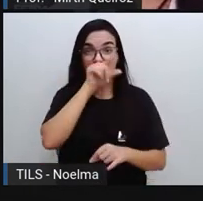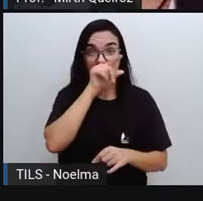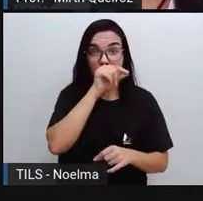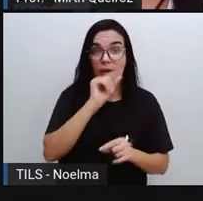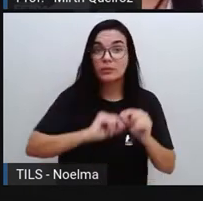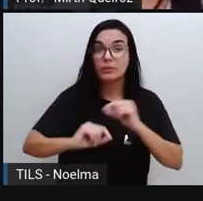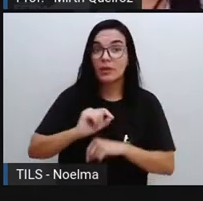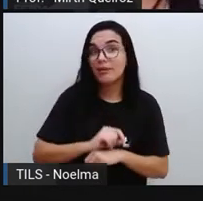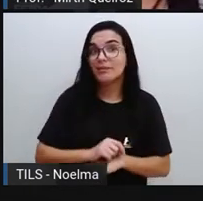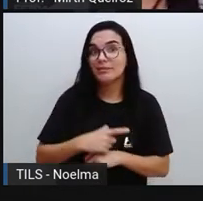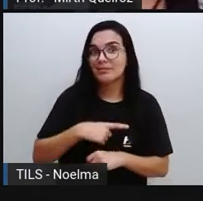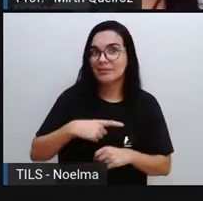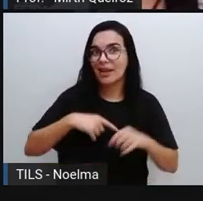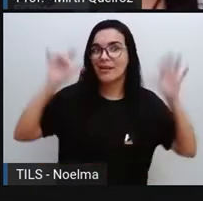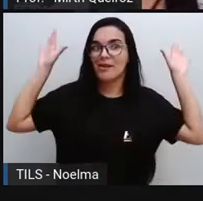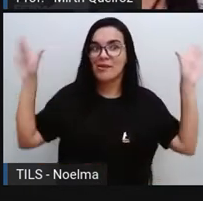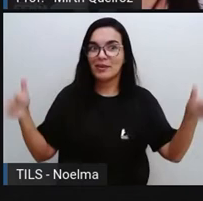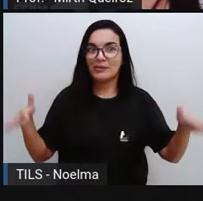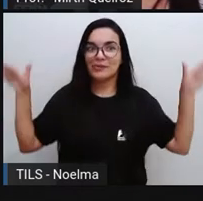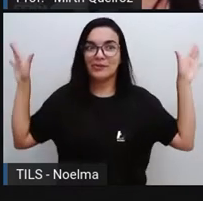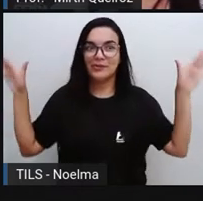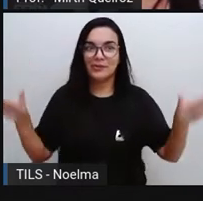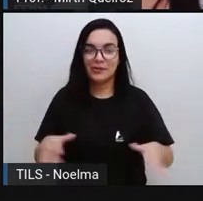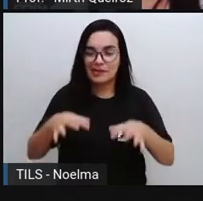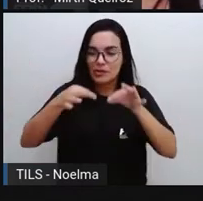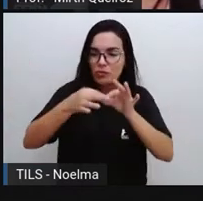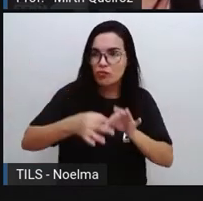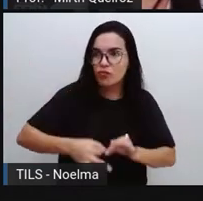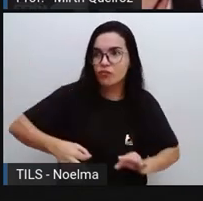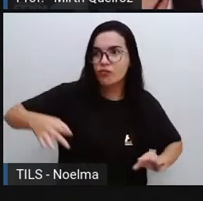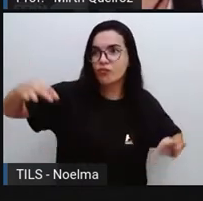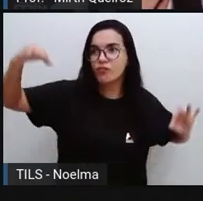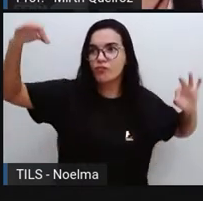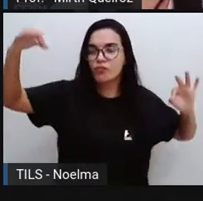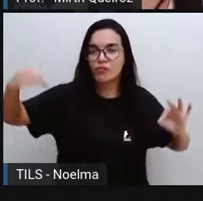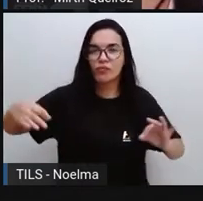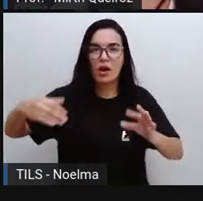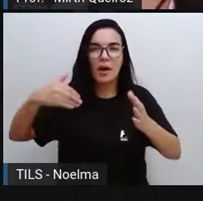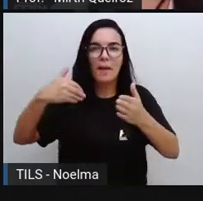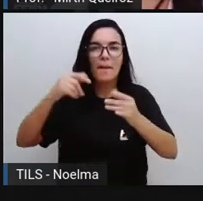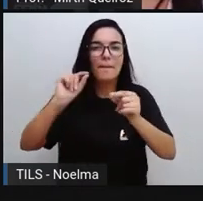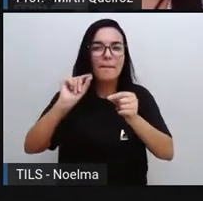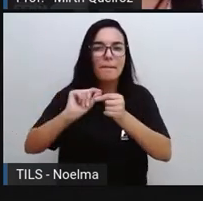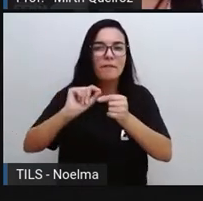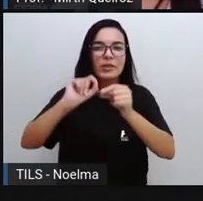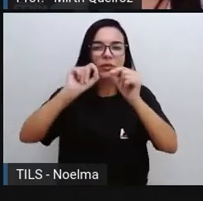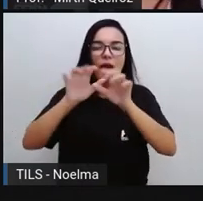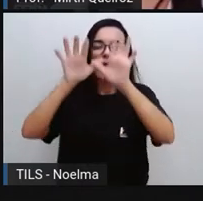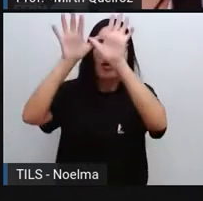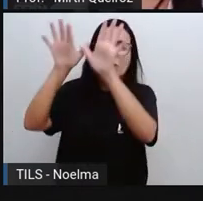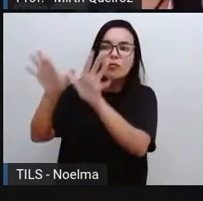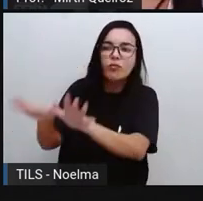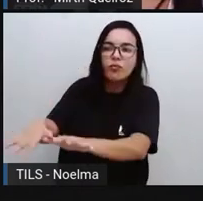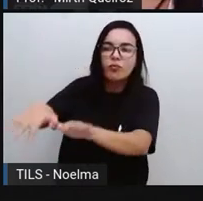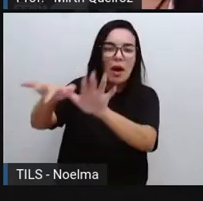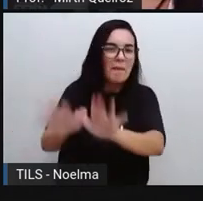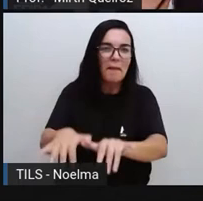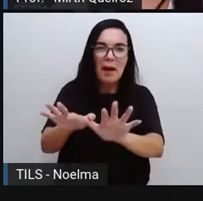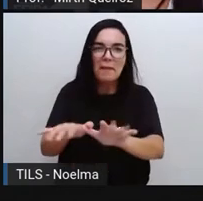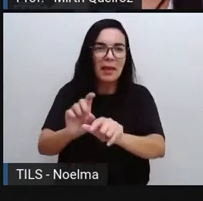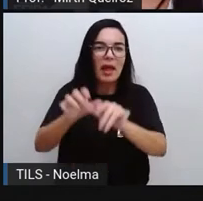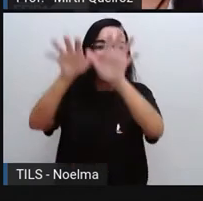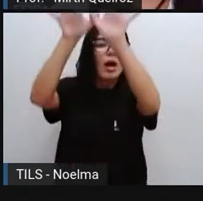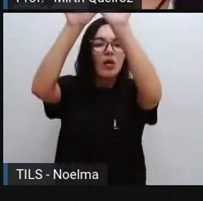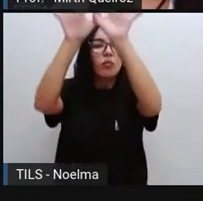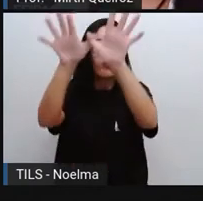percorrida em seus voos diários. Sem bater asas ou se aproveitar das correntes de ar, o urubu pode voar